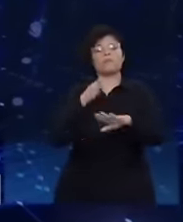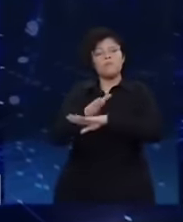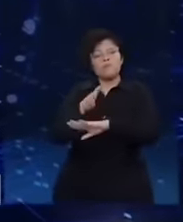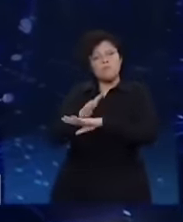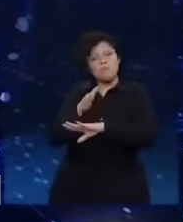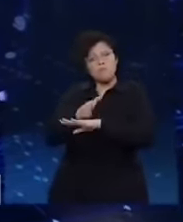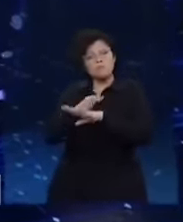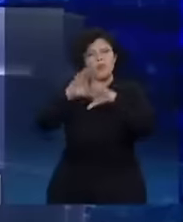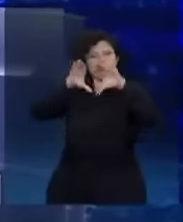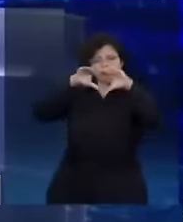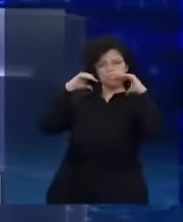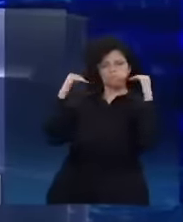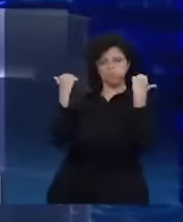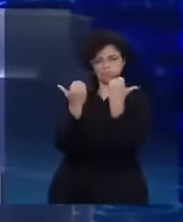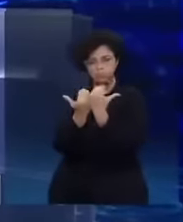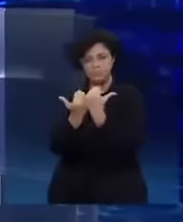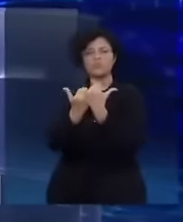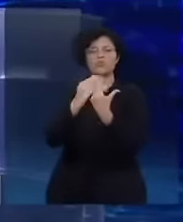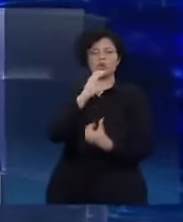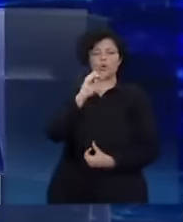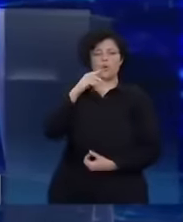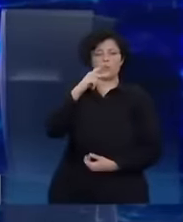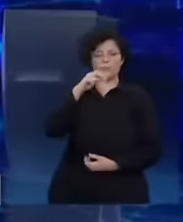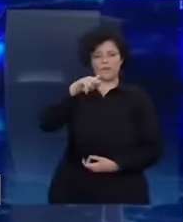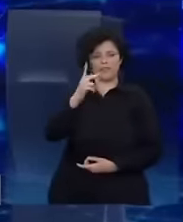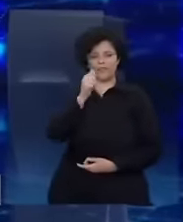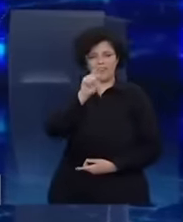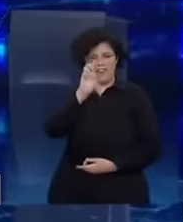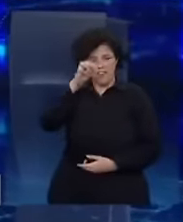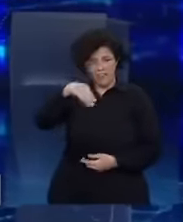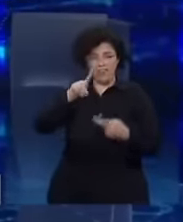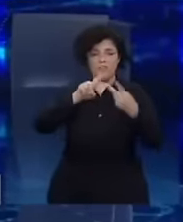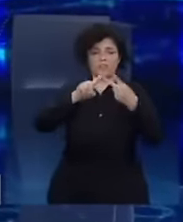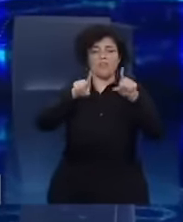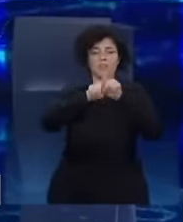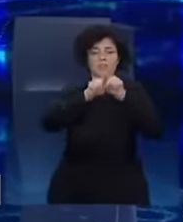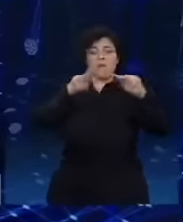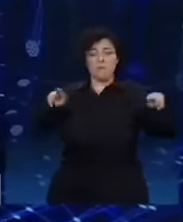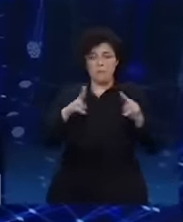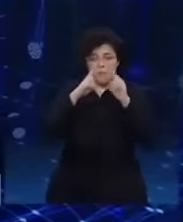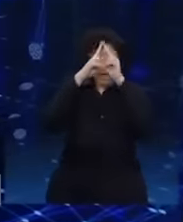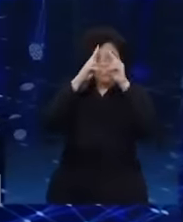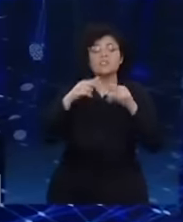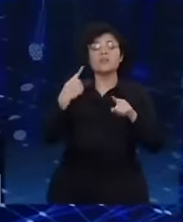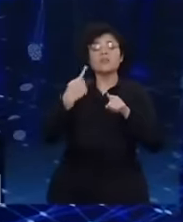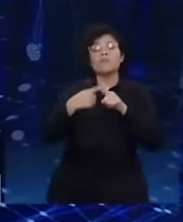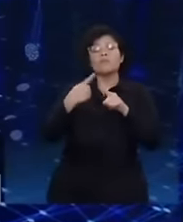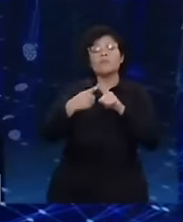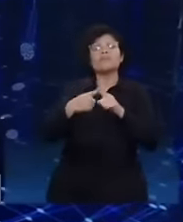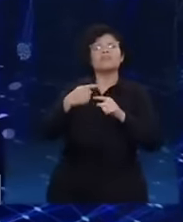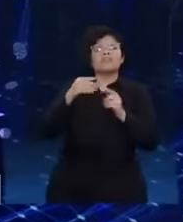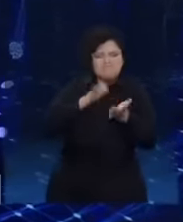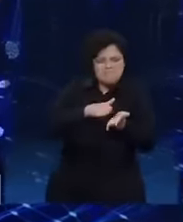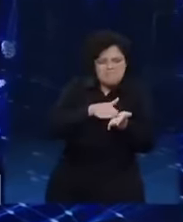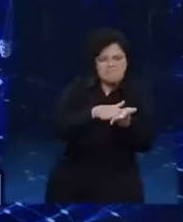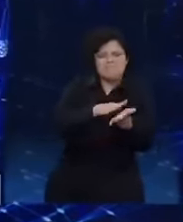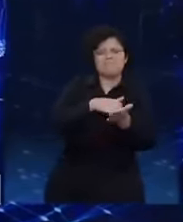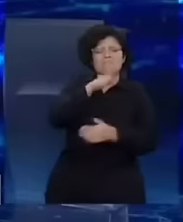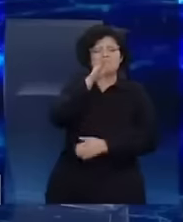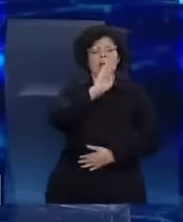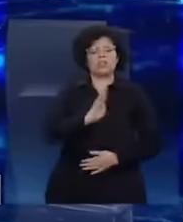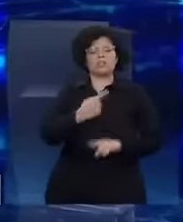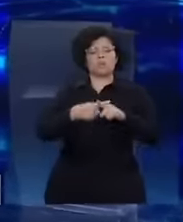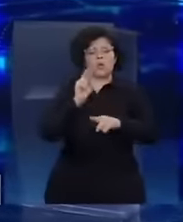participou do encontro de Paris, em que o Brasil era elogiado, porque o Brasil era o país que menos desmatava e que mais